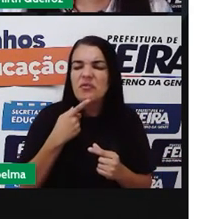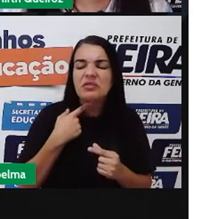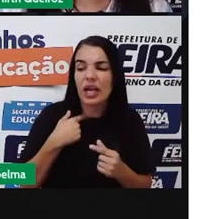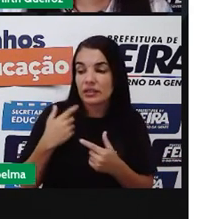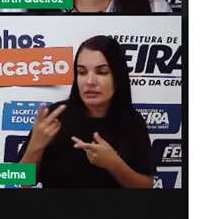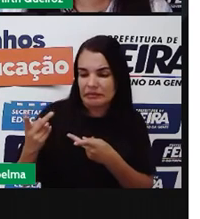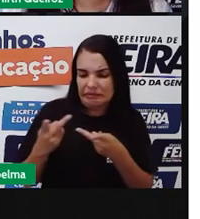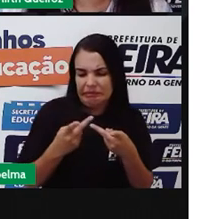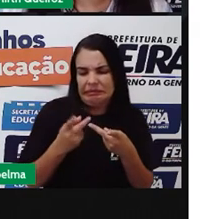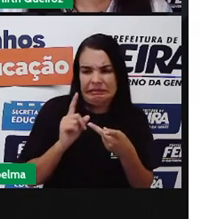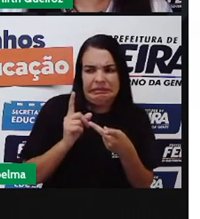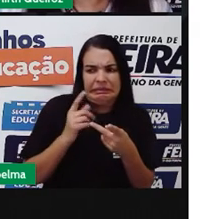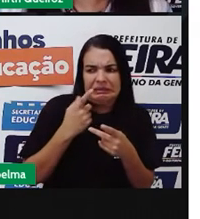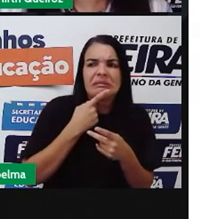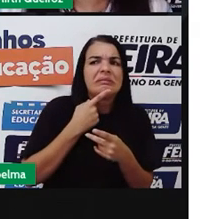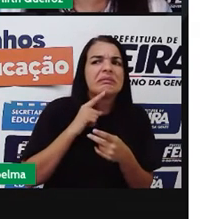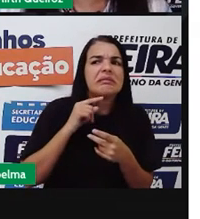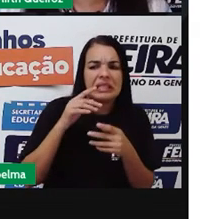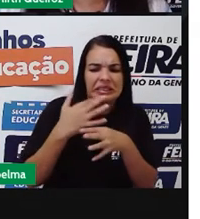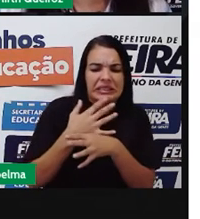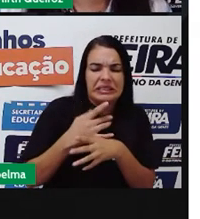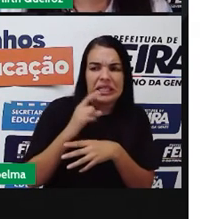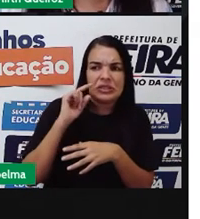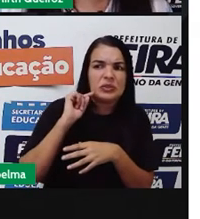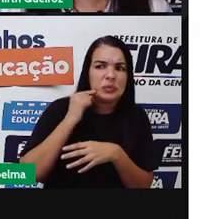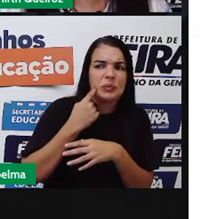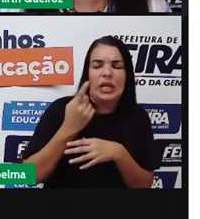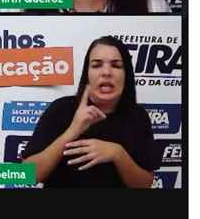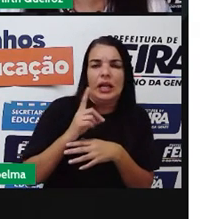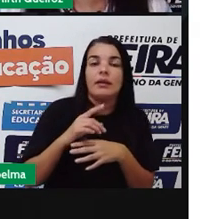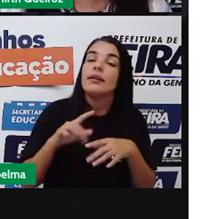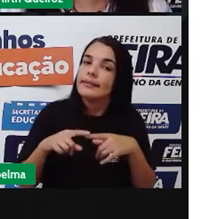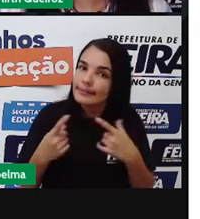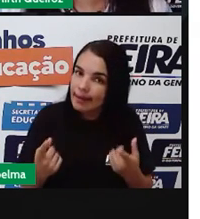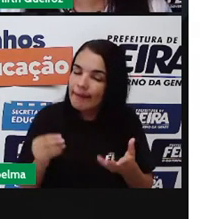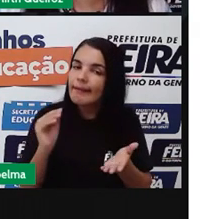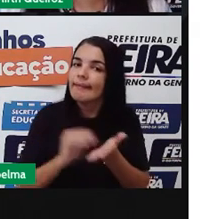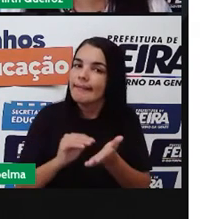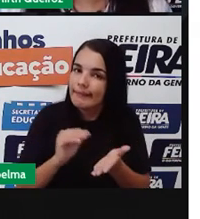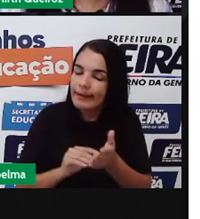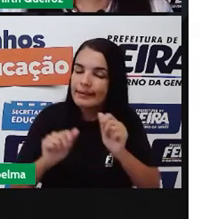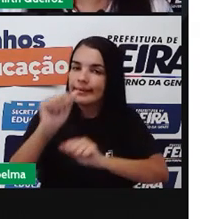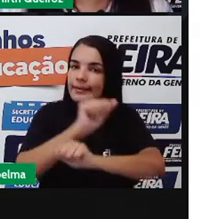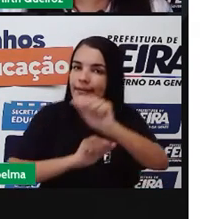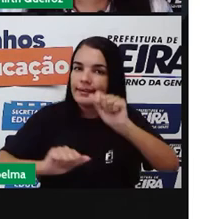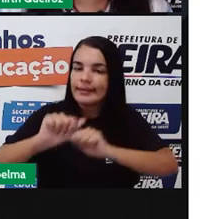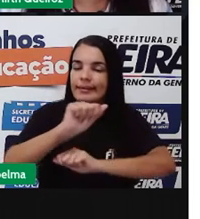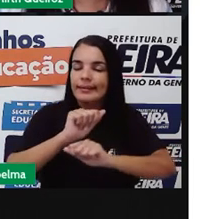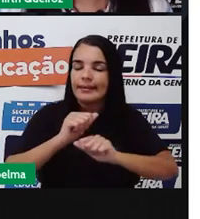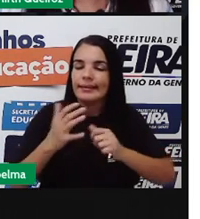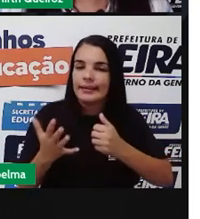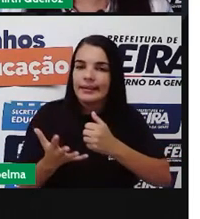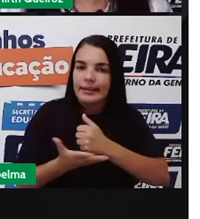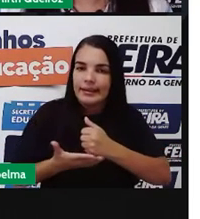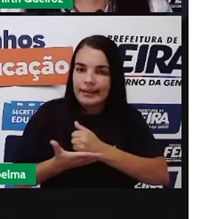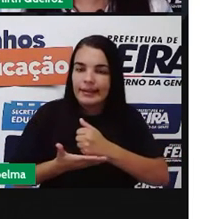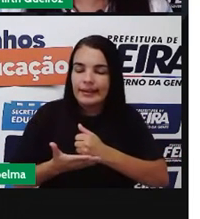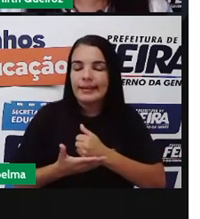a visitação. Então, a falta de saneamento básico também vai ter impacto aí